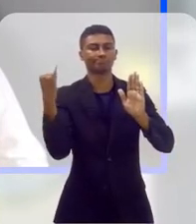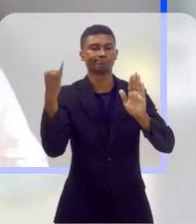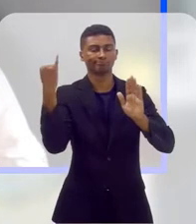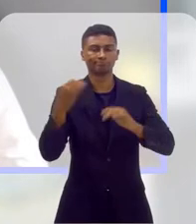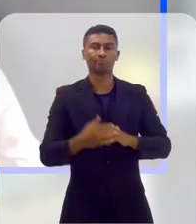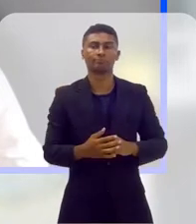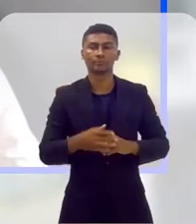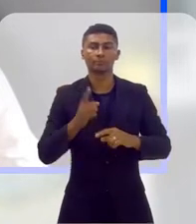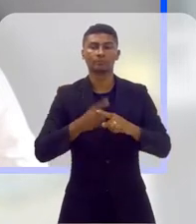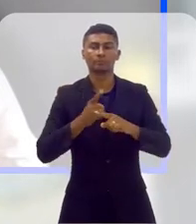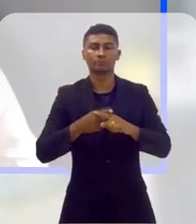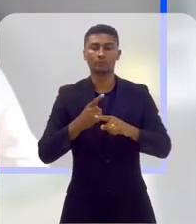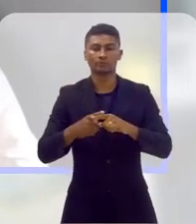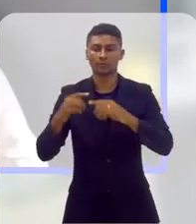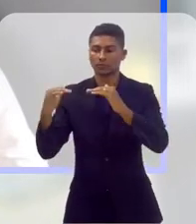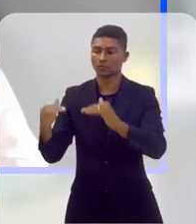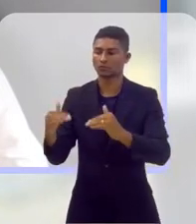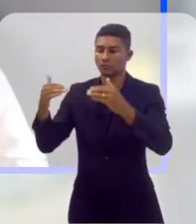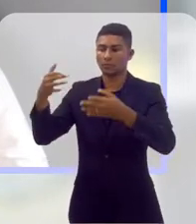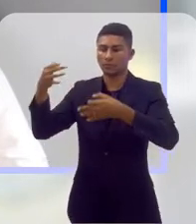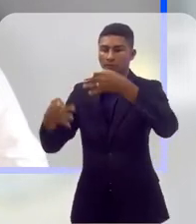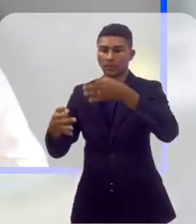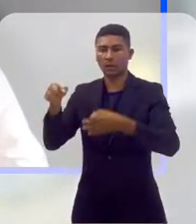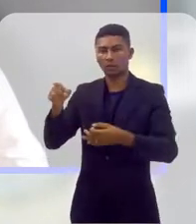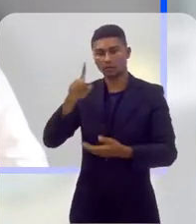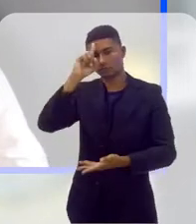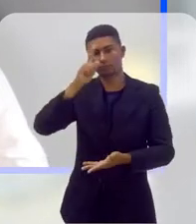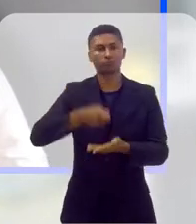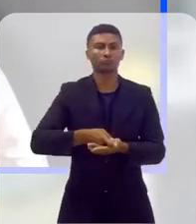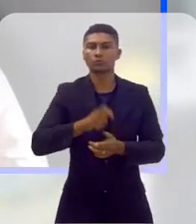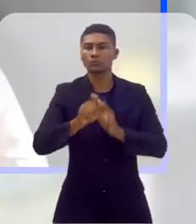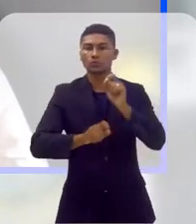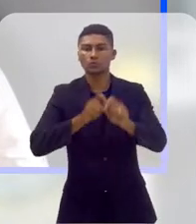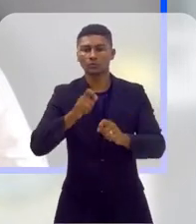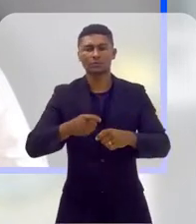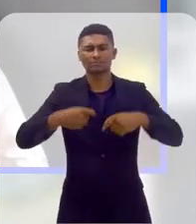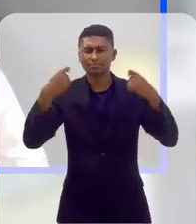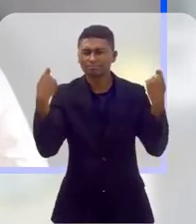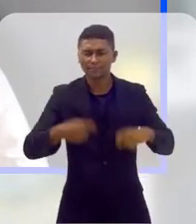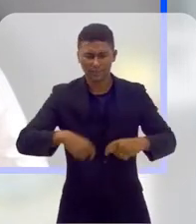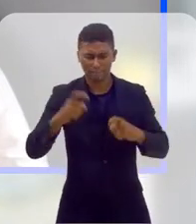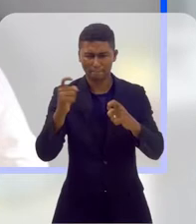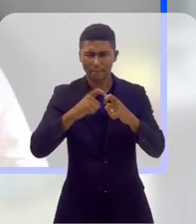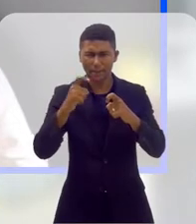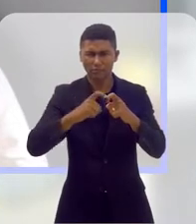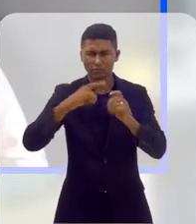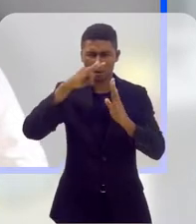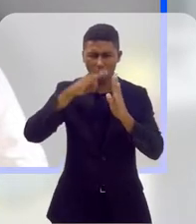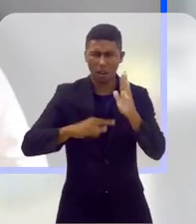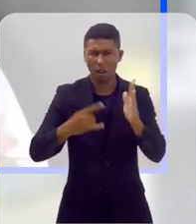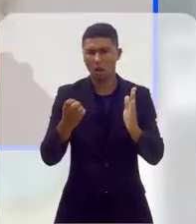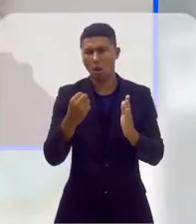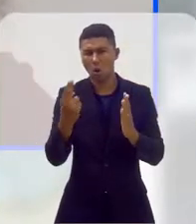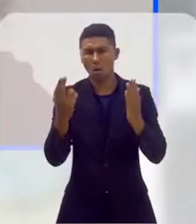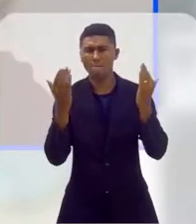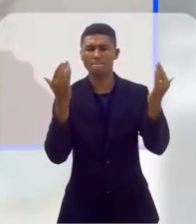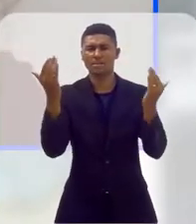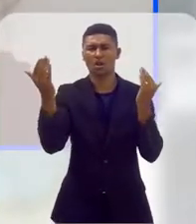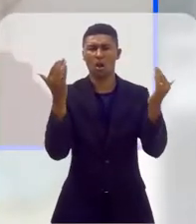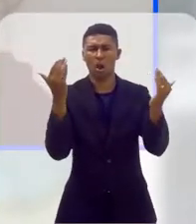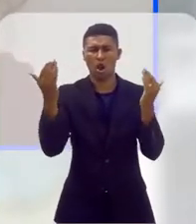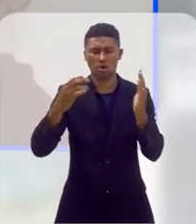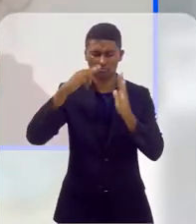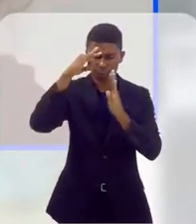depois que o STF declarou que não mais precisa-se de laudos médicos, de laudos psicológicos, até mesmo